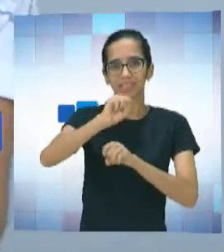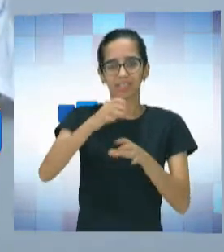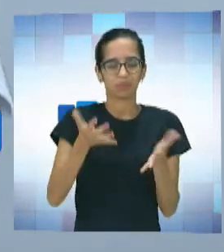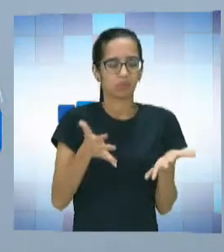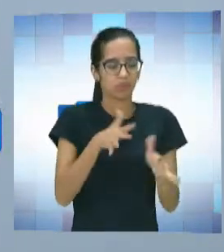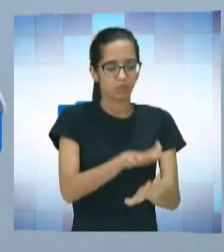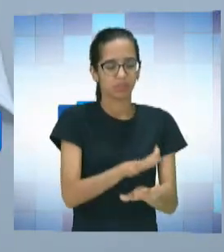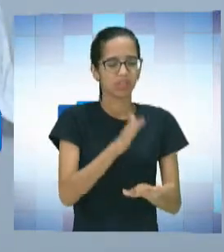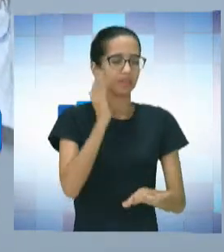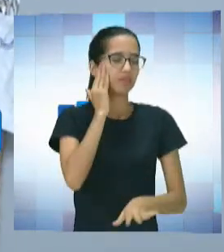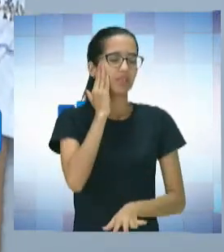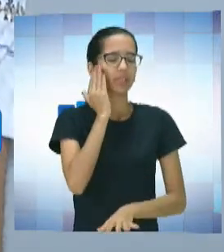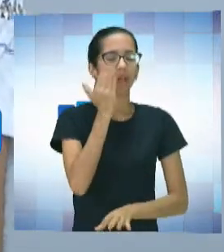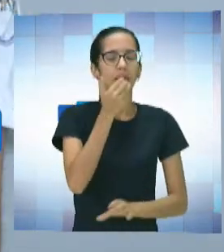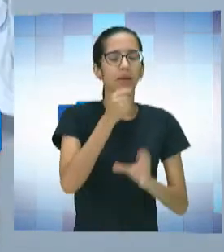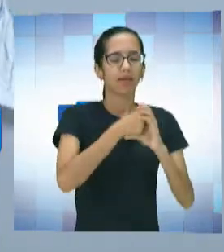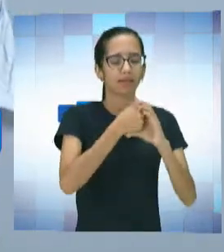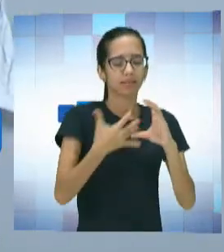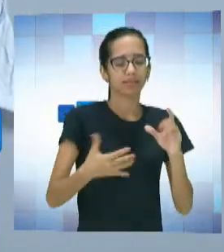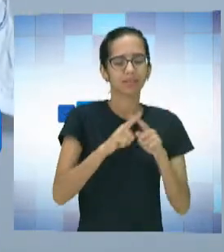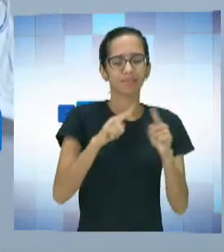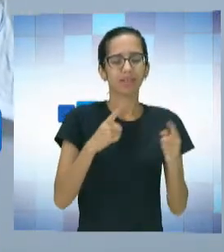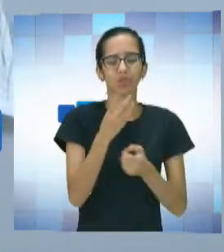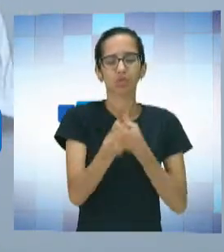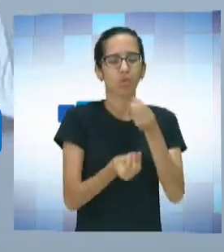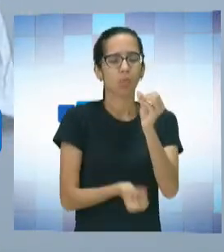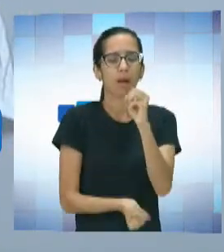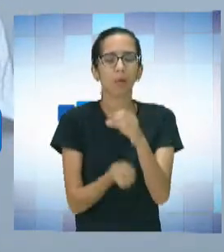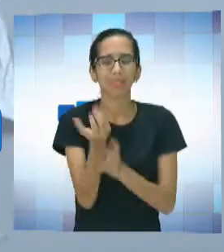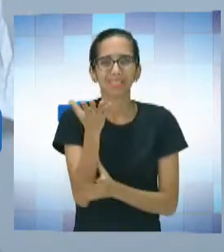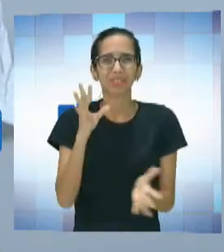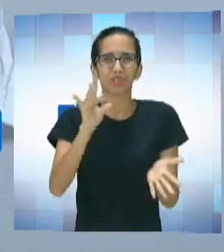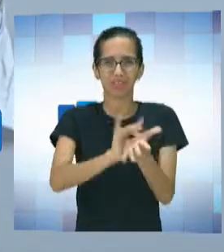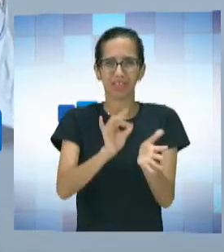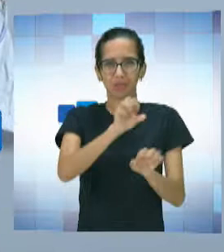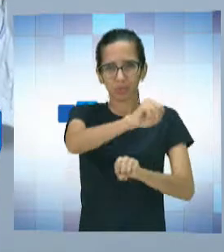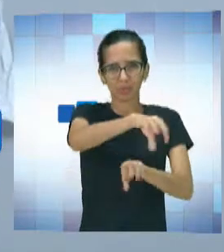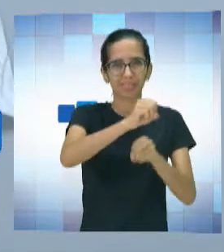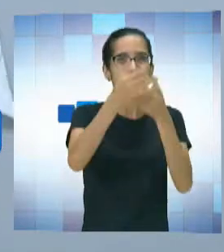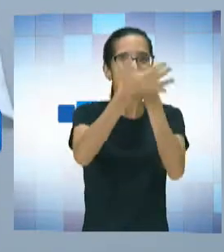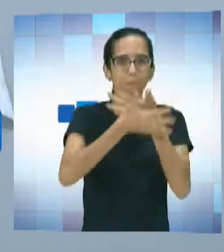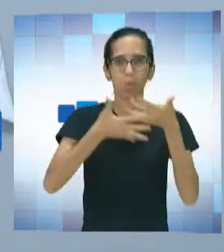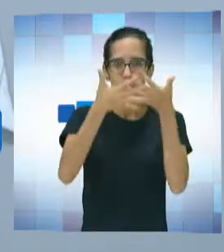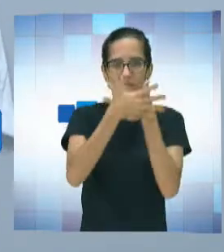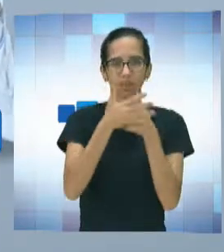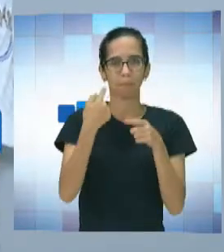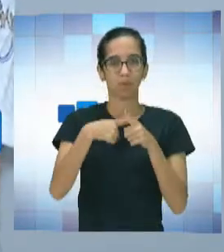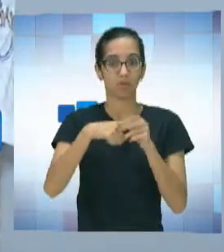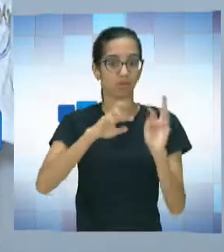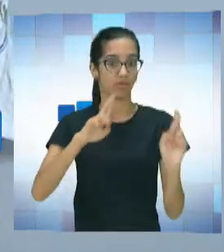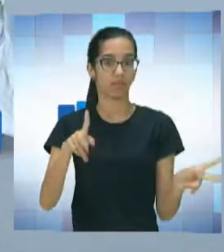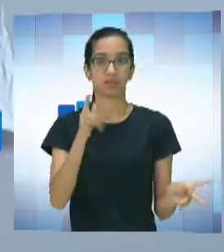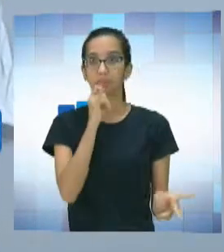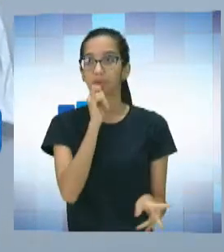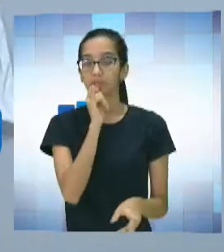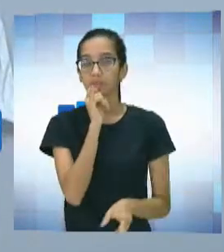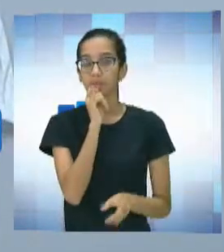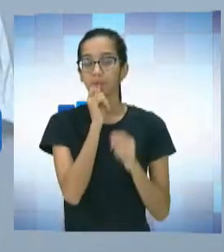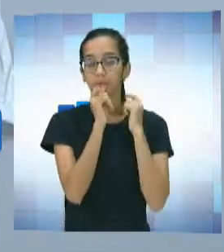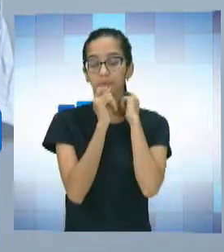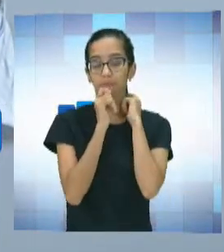perfil mais... E aí, como agregar? O ensino em música, né? Não é você fazer... É diferente de você fazer